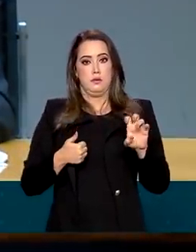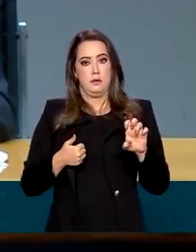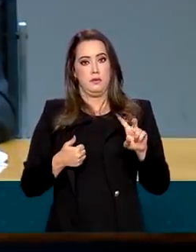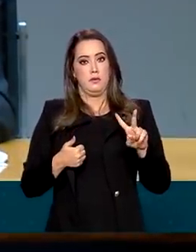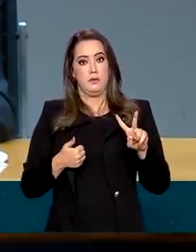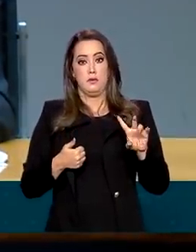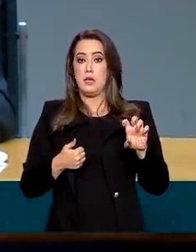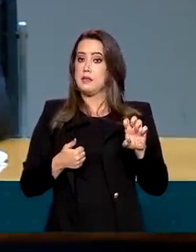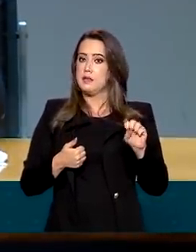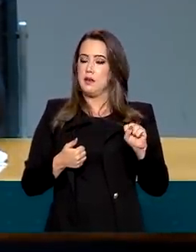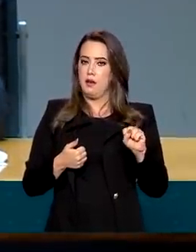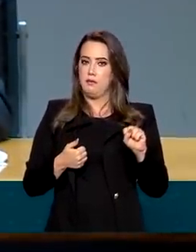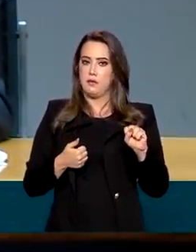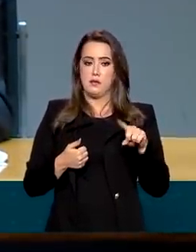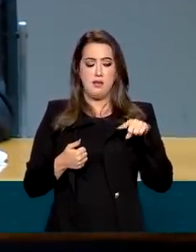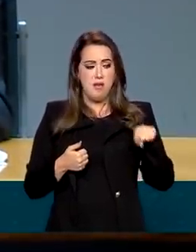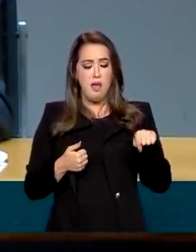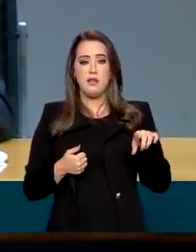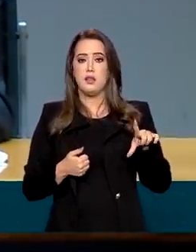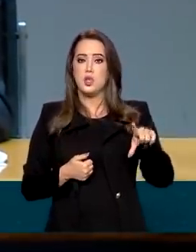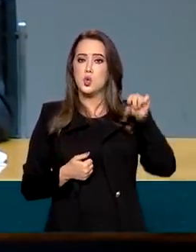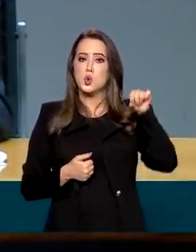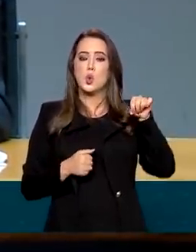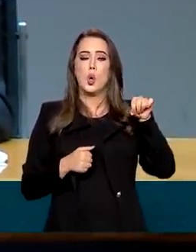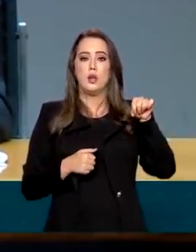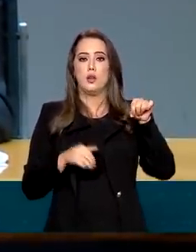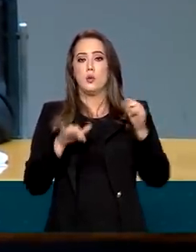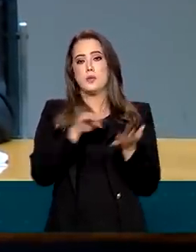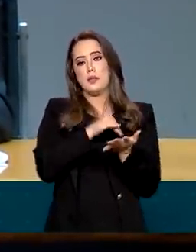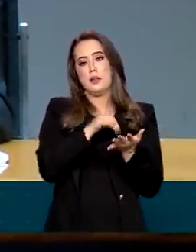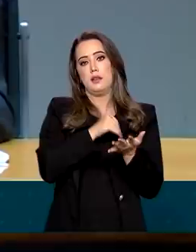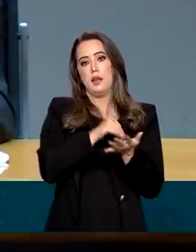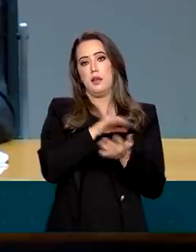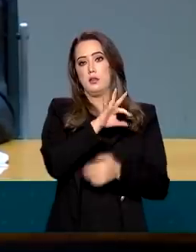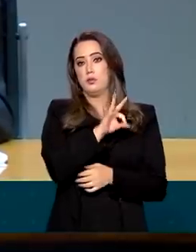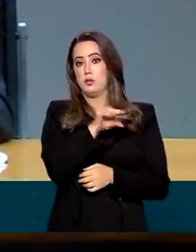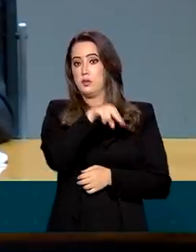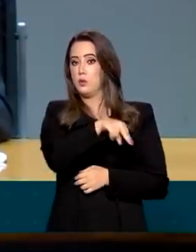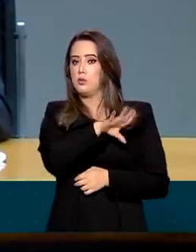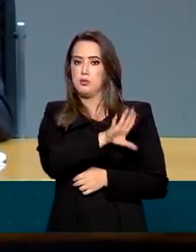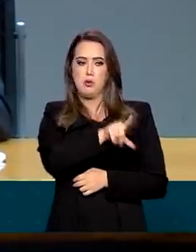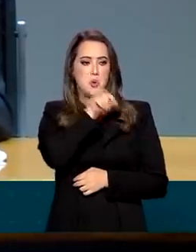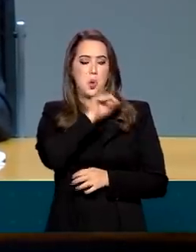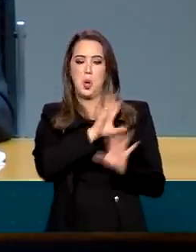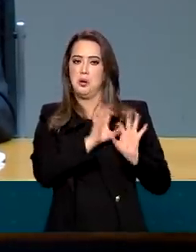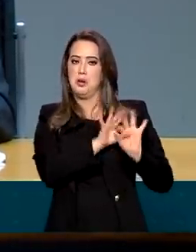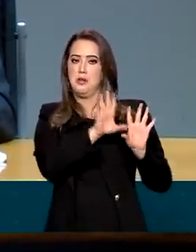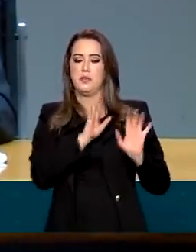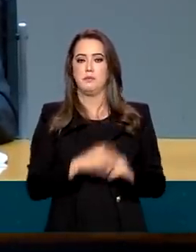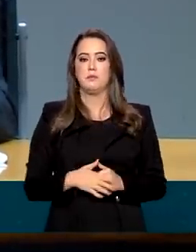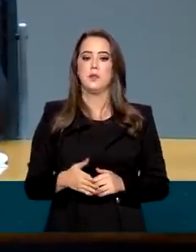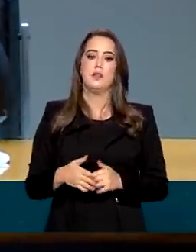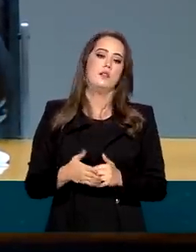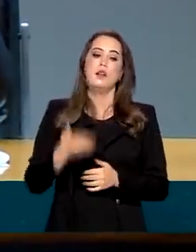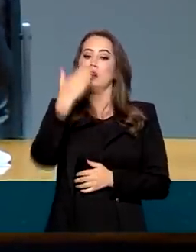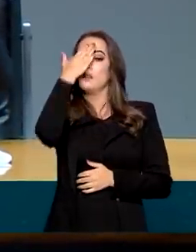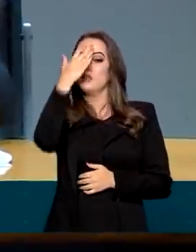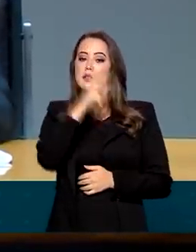Tesouro, ele escolhe o secretário do Tesouro o que ele quiser. Então, estamos anunciando isso também de uma vez, obrigado, presidente,